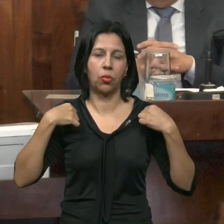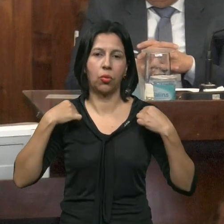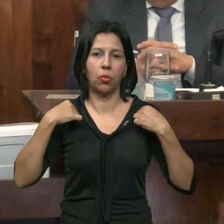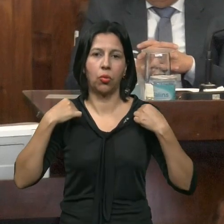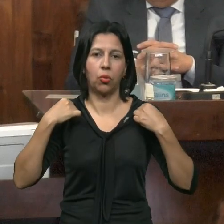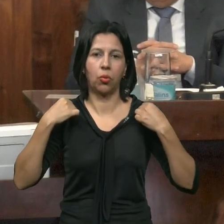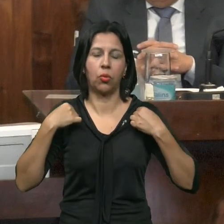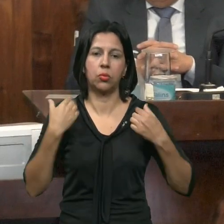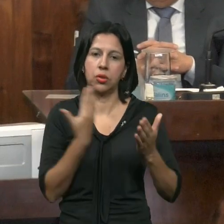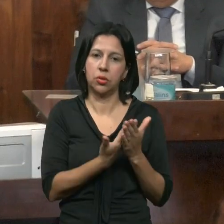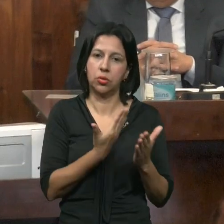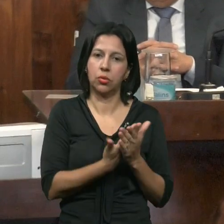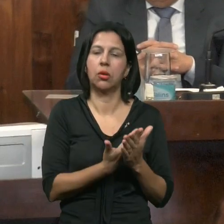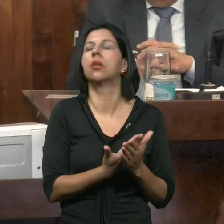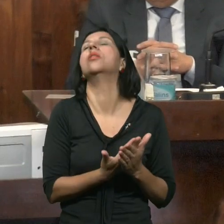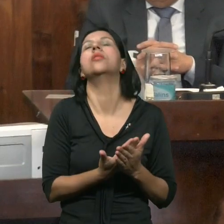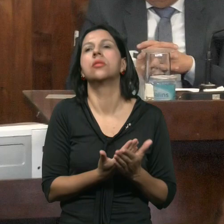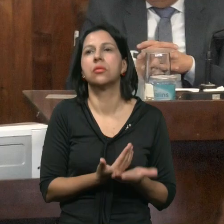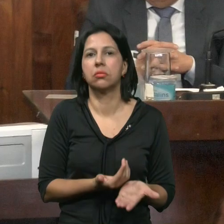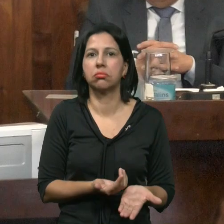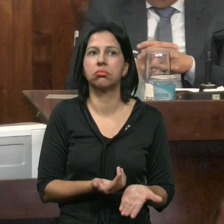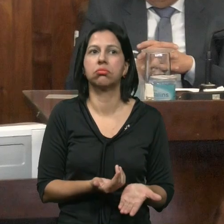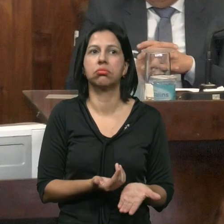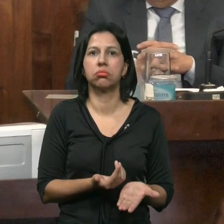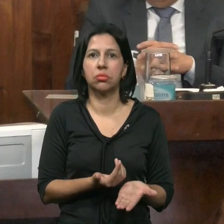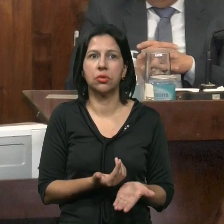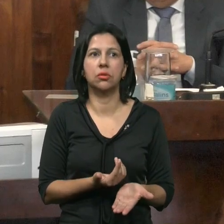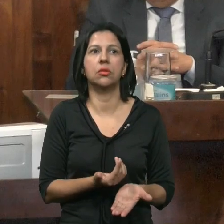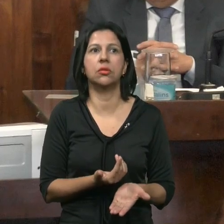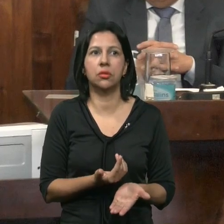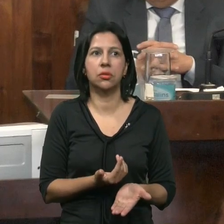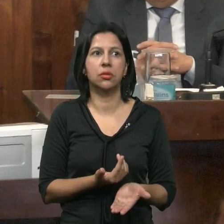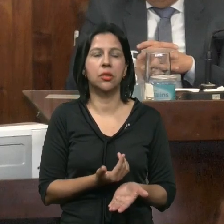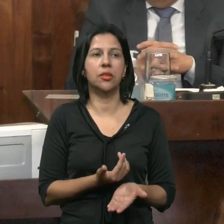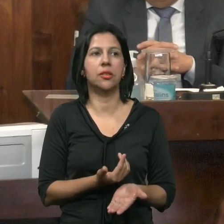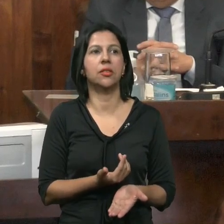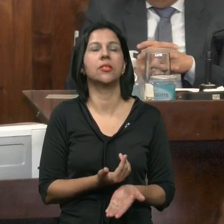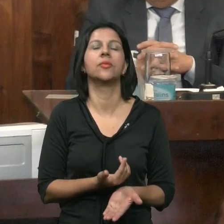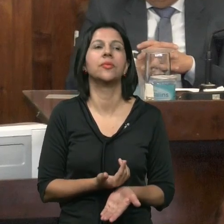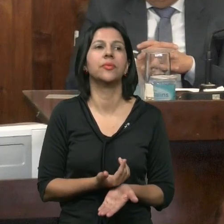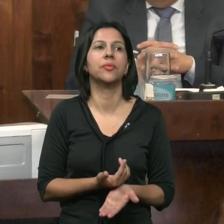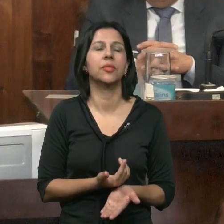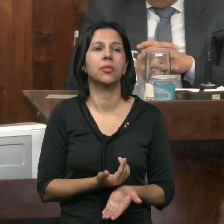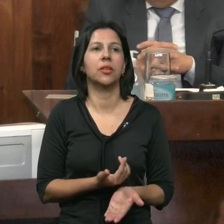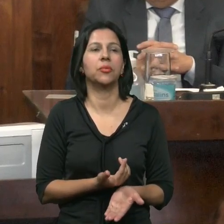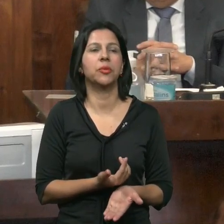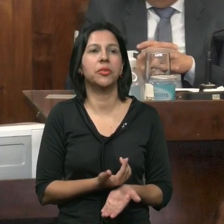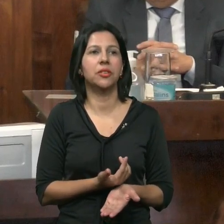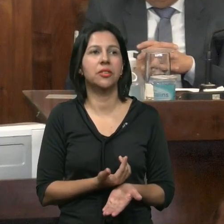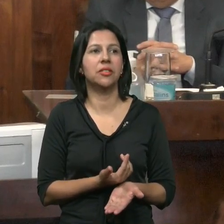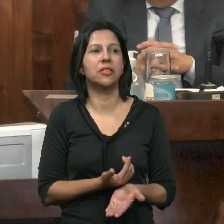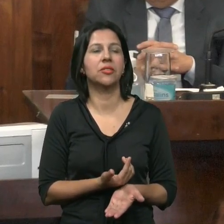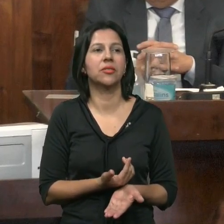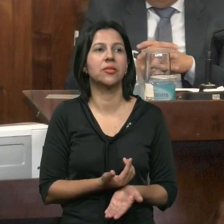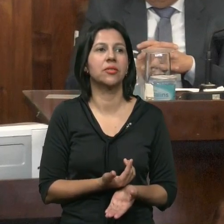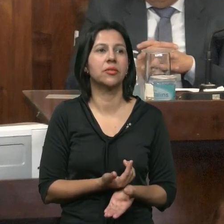Necessários Mas Não Nesses Valores Acredito Eu Então Estão